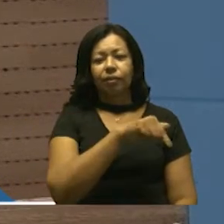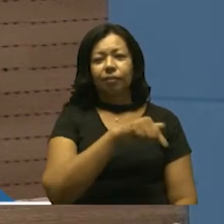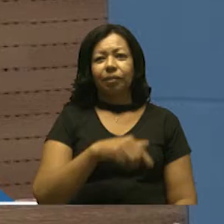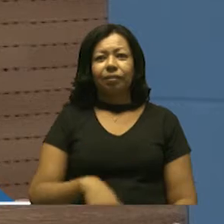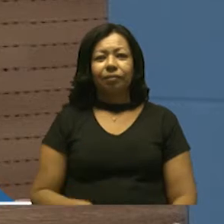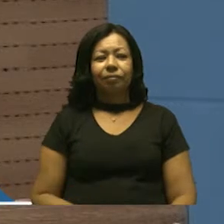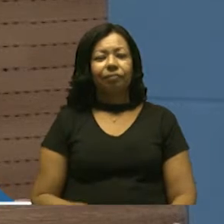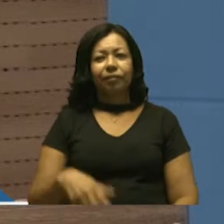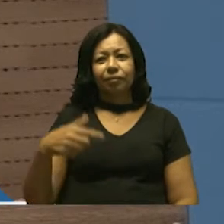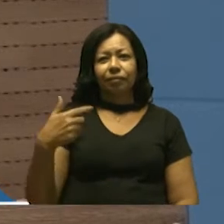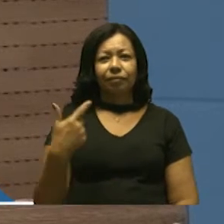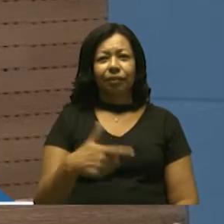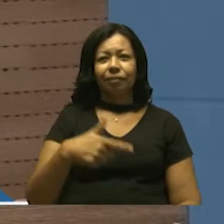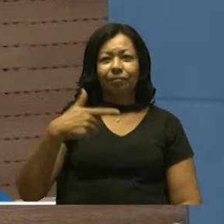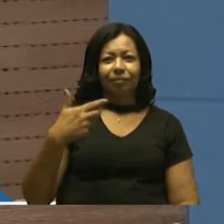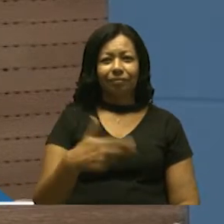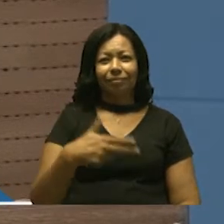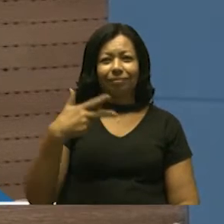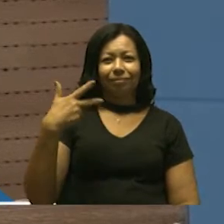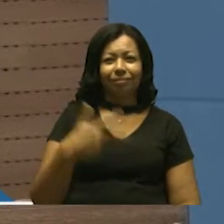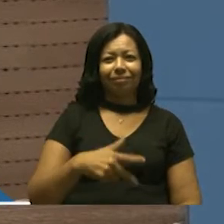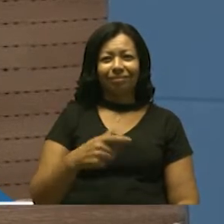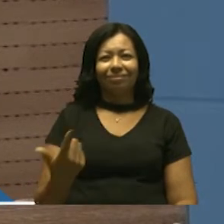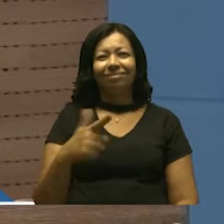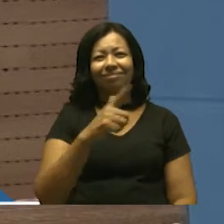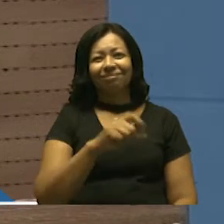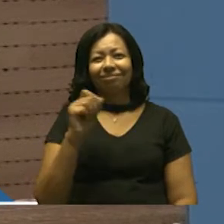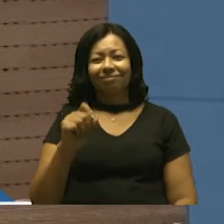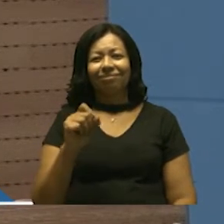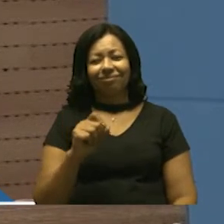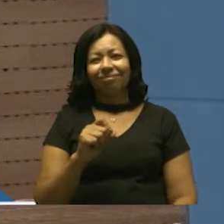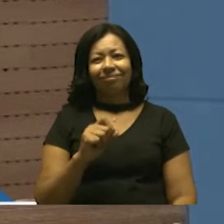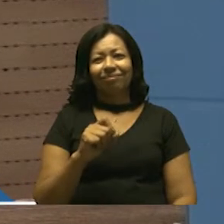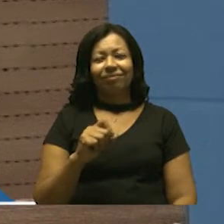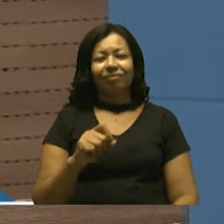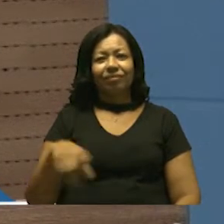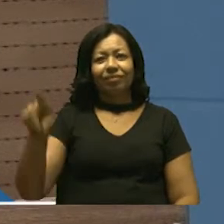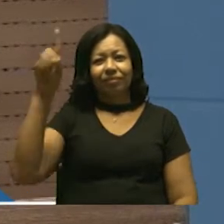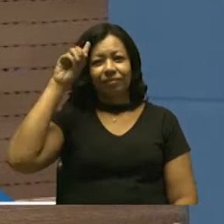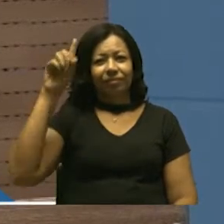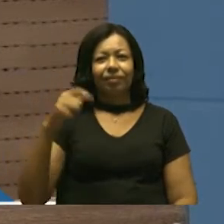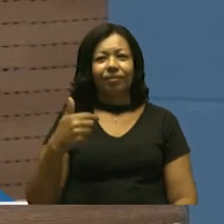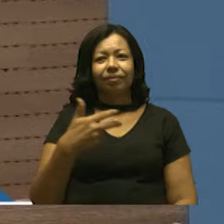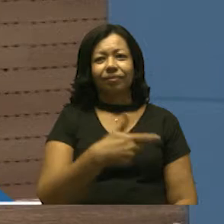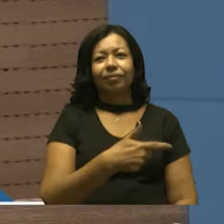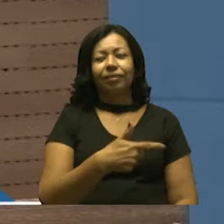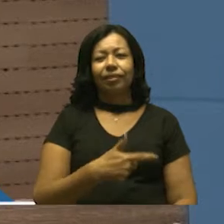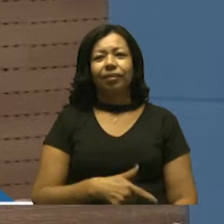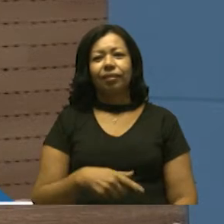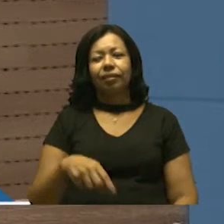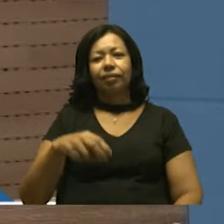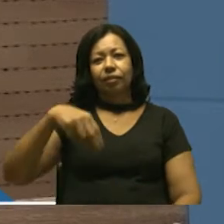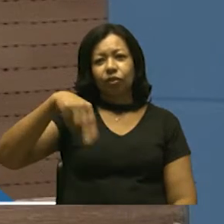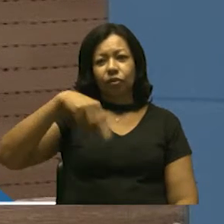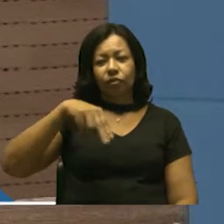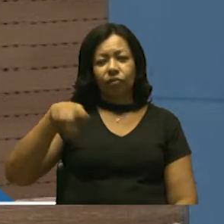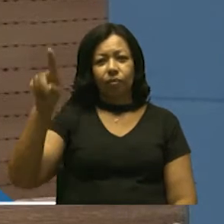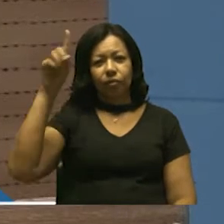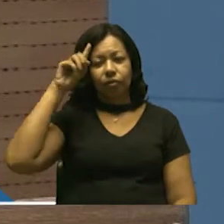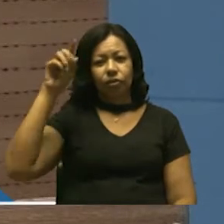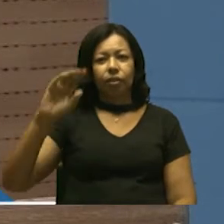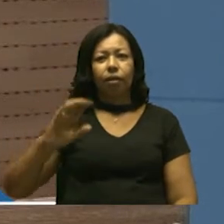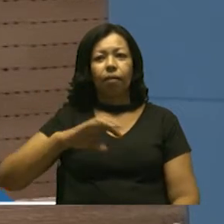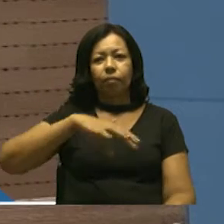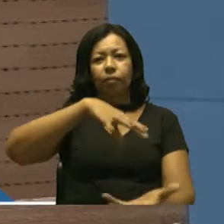Municipal do Hip-Hop a ser comemorada anualmente, na semana do dia 12 de novembro, o Dia Mundial do Hip-Hop.